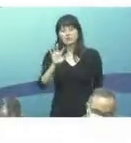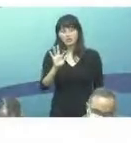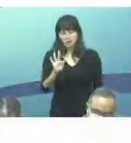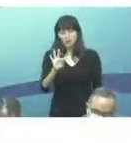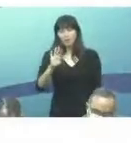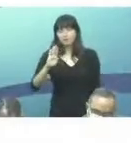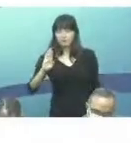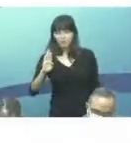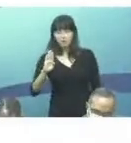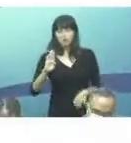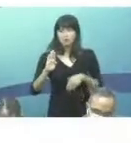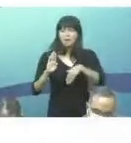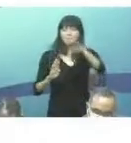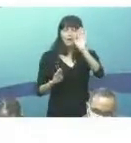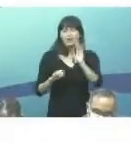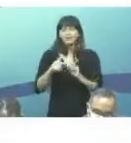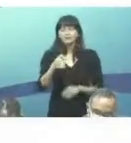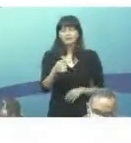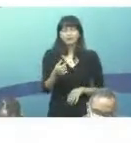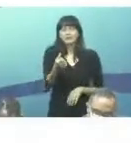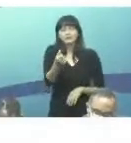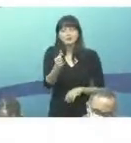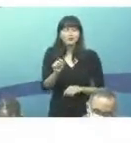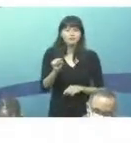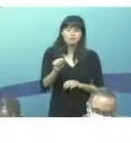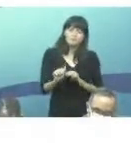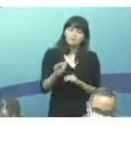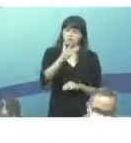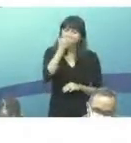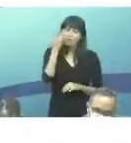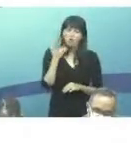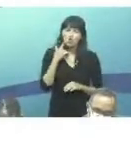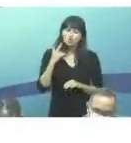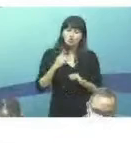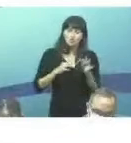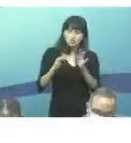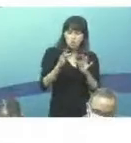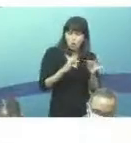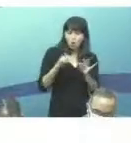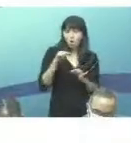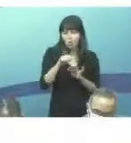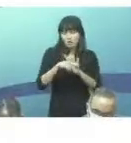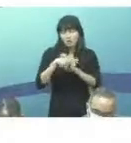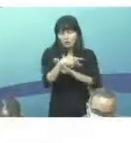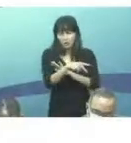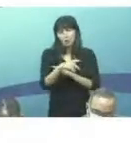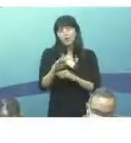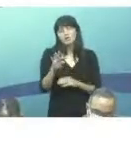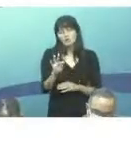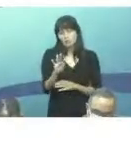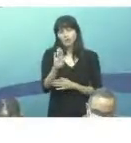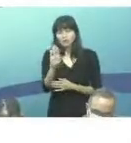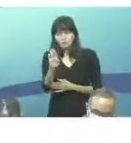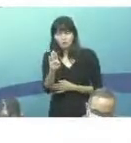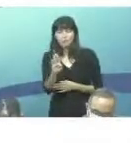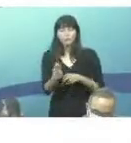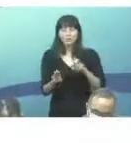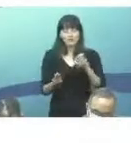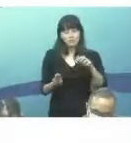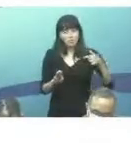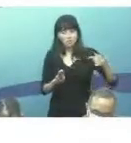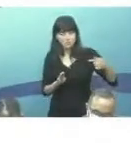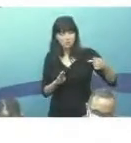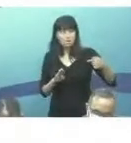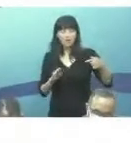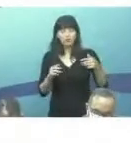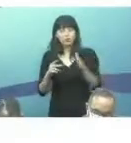Até mais de 76 mil pessoas em tratamentos com infecção latente para TB. 57,3